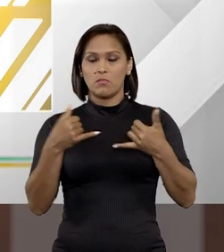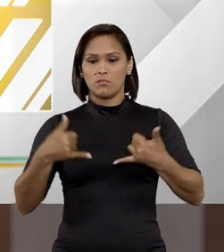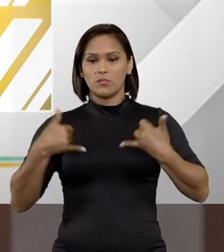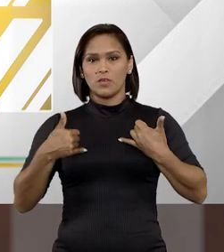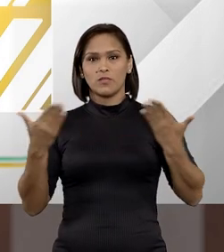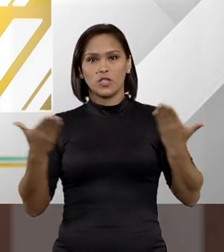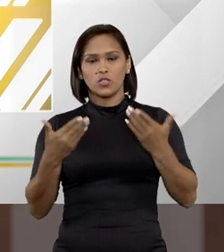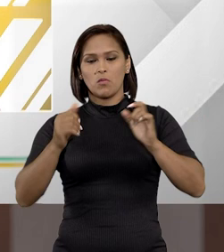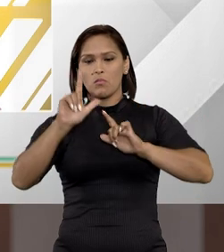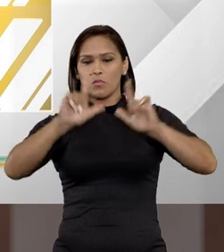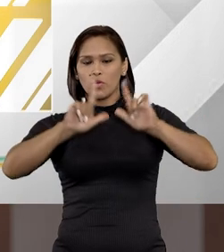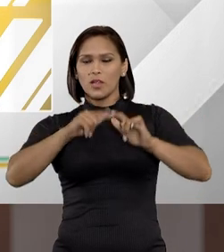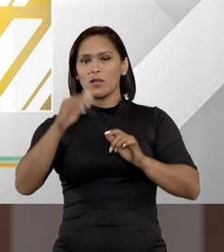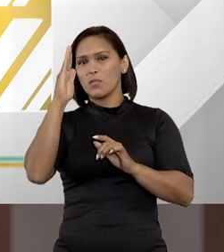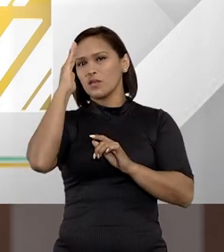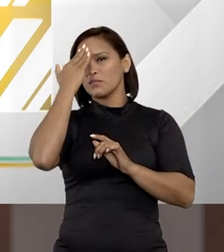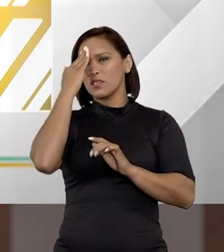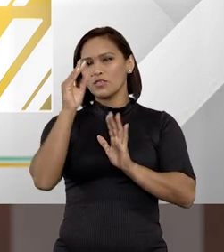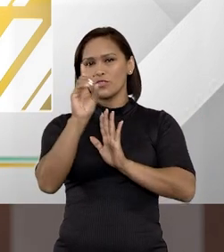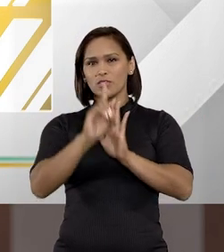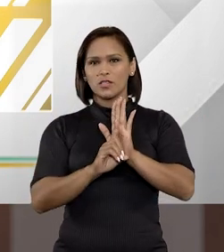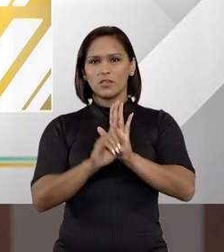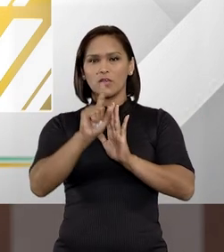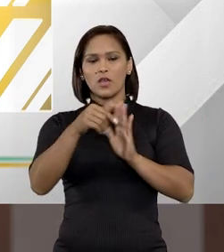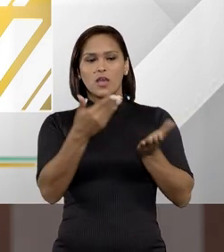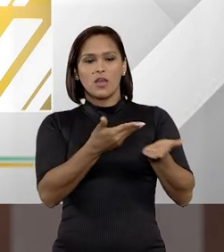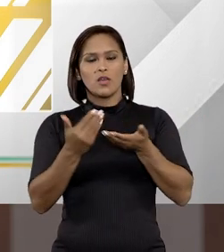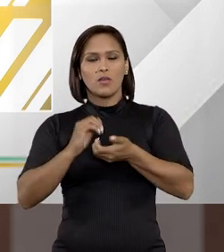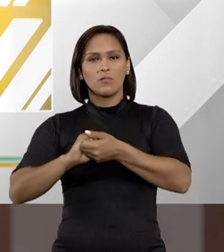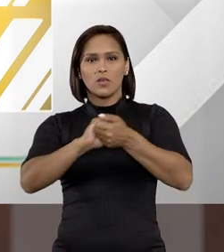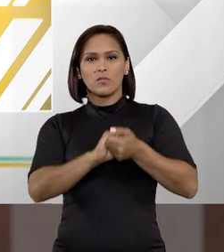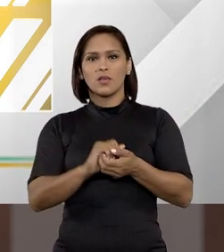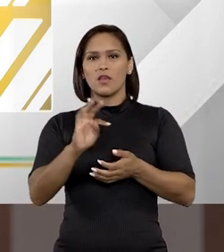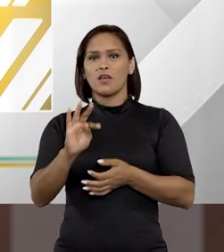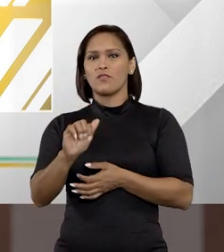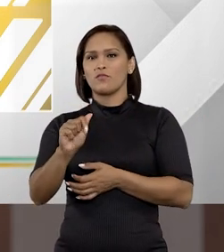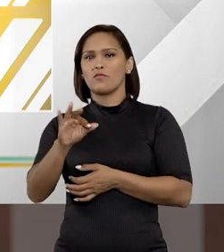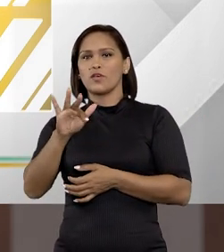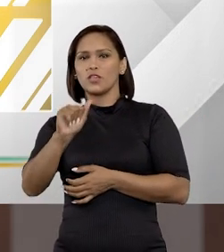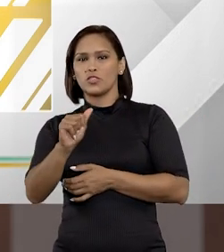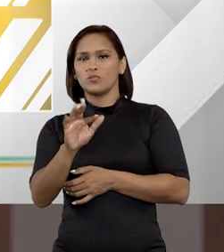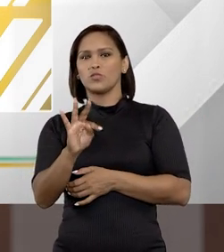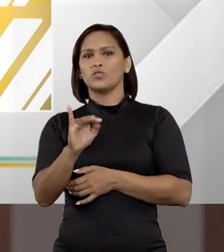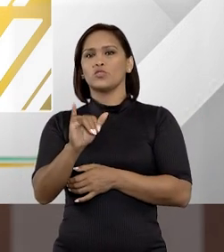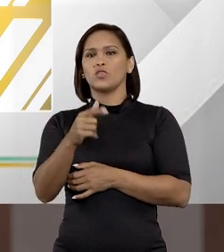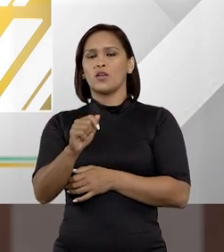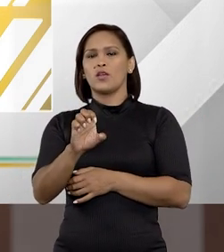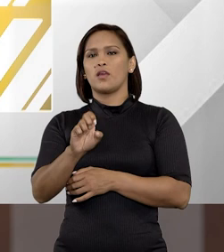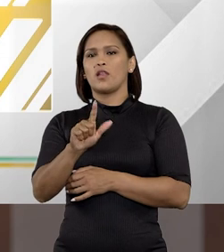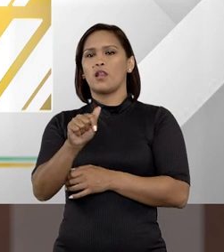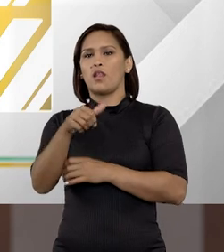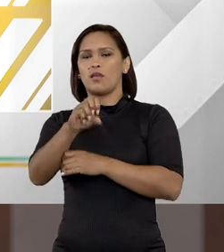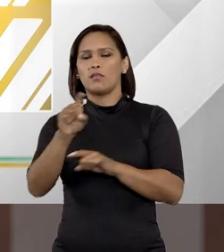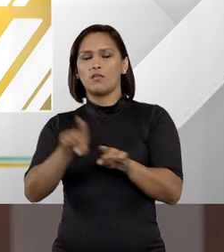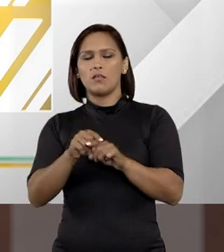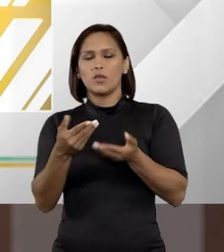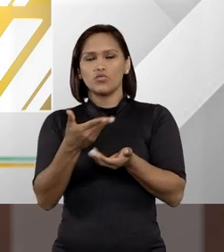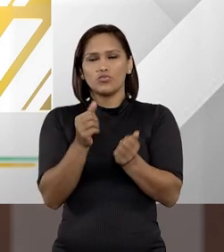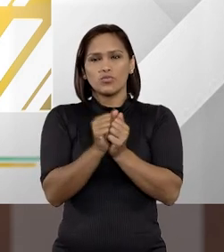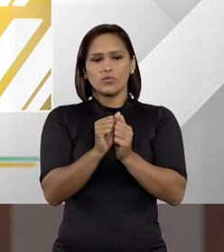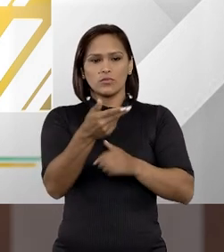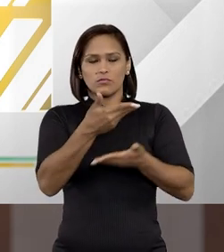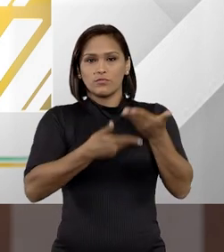privilégio de estar no programa aqui de Entender Direito. Quero cumprimentar, então, a Fátima, o Tiago, a Ilana, que estará conosco nesse